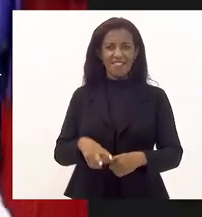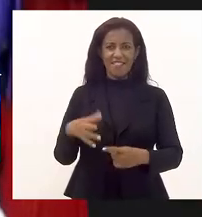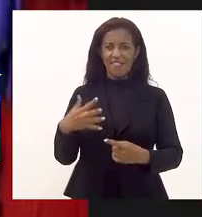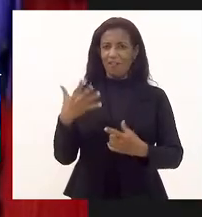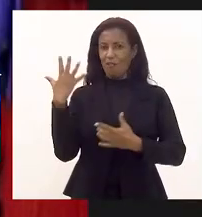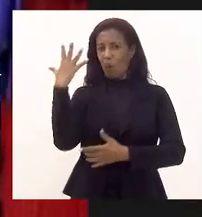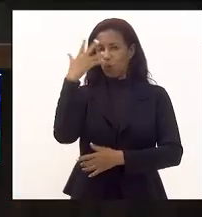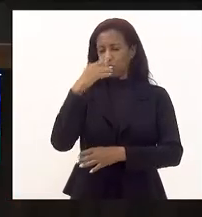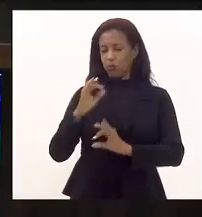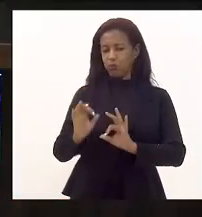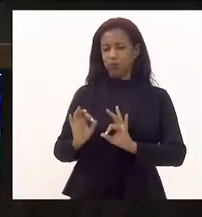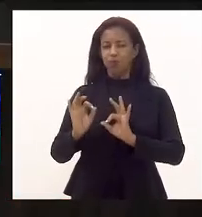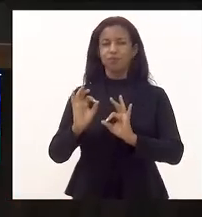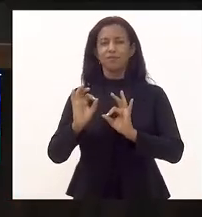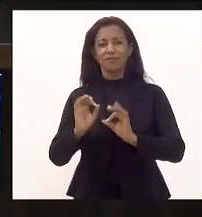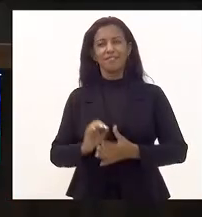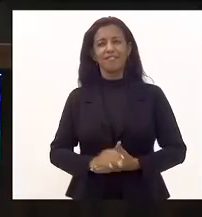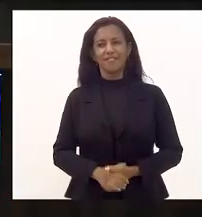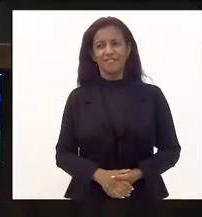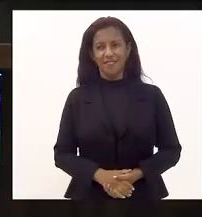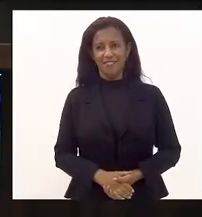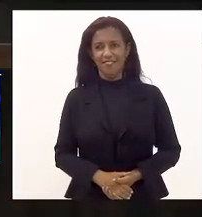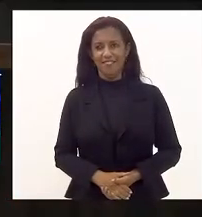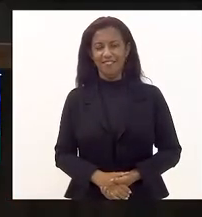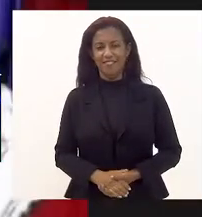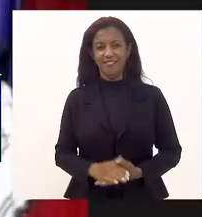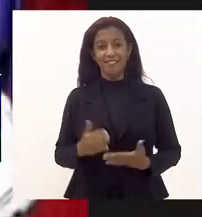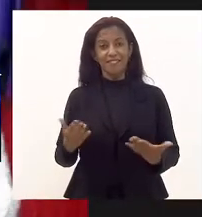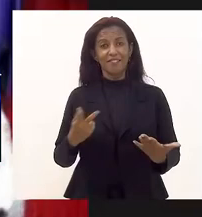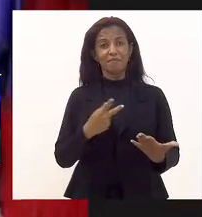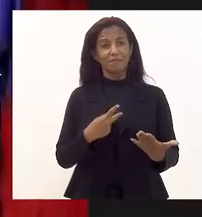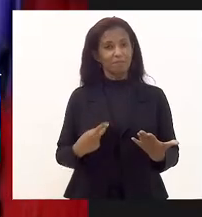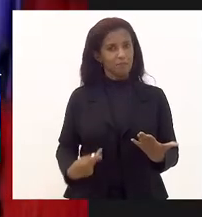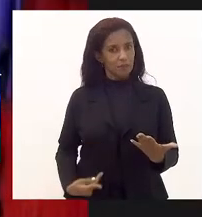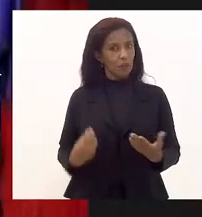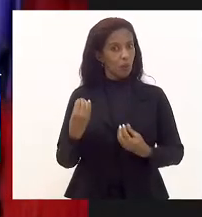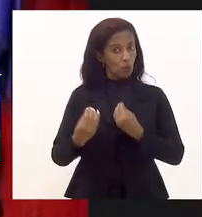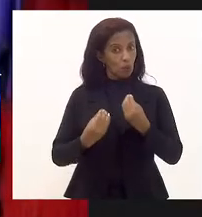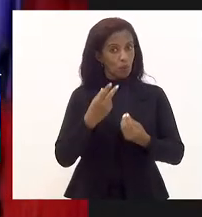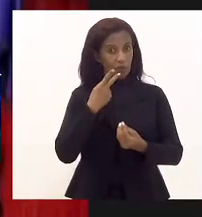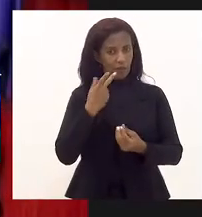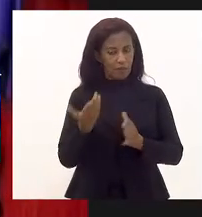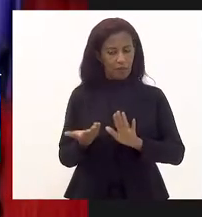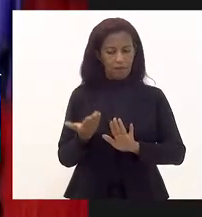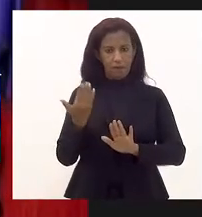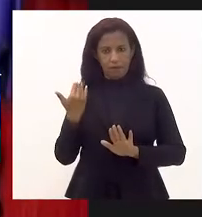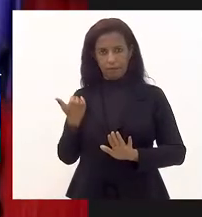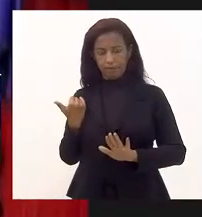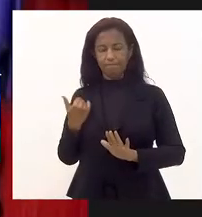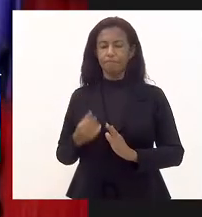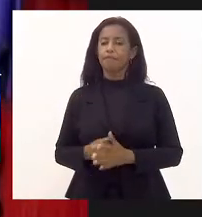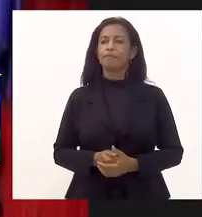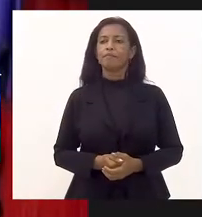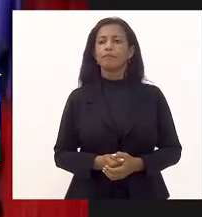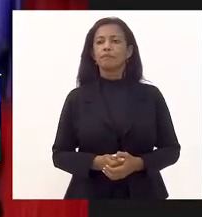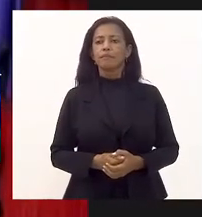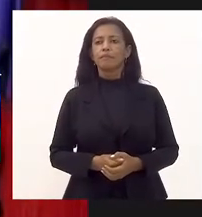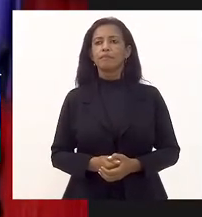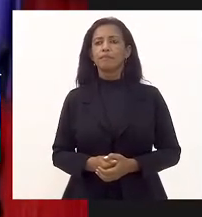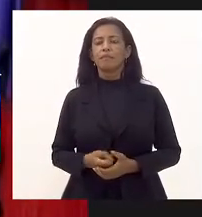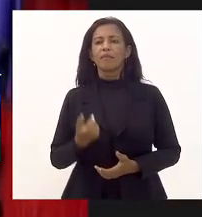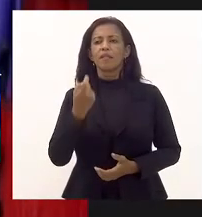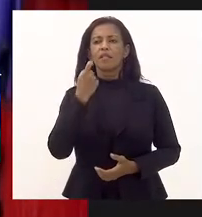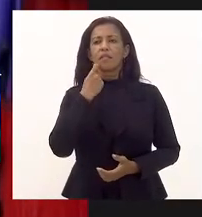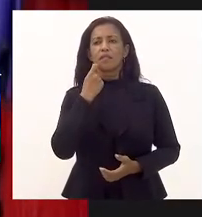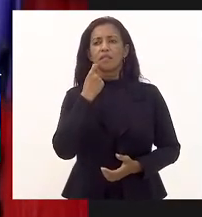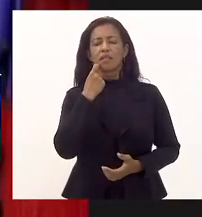brilhante, mais linda ainda. Senhora presidente, como disse anteriormente pela ordem, na sexta